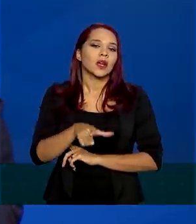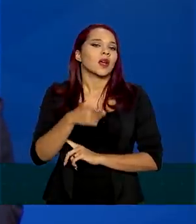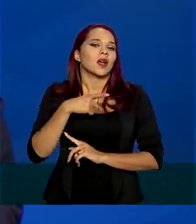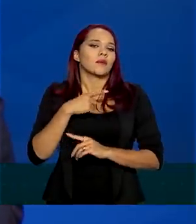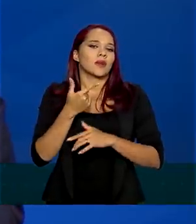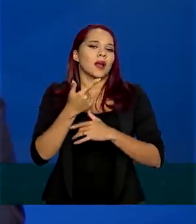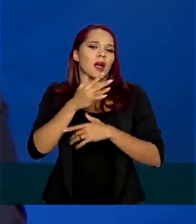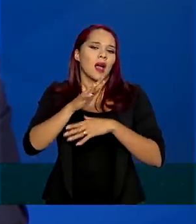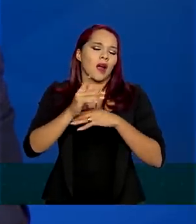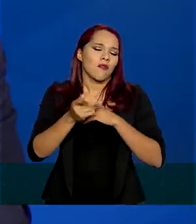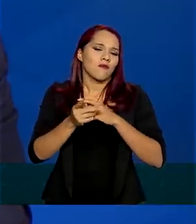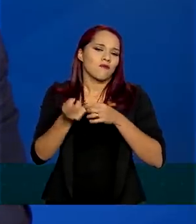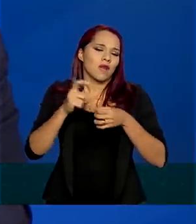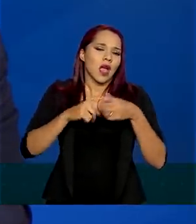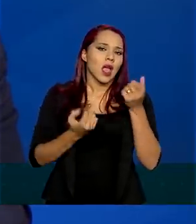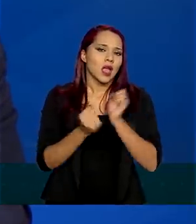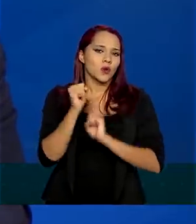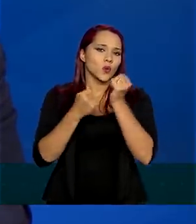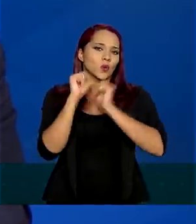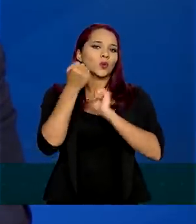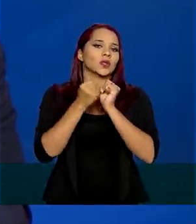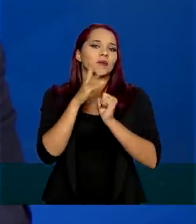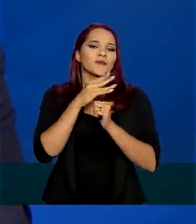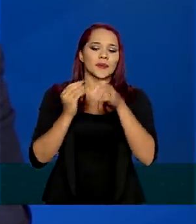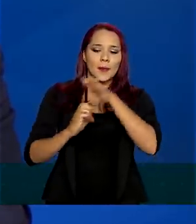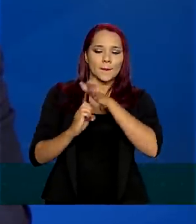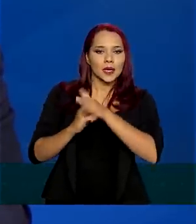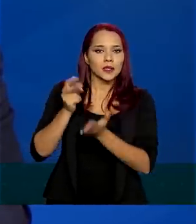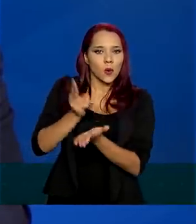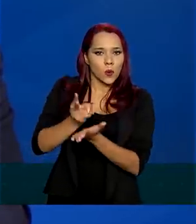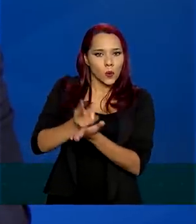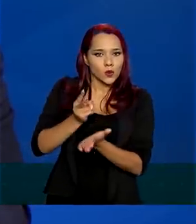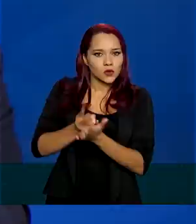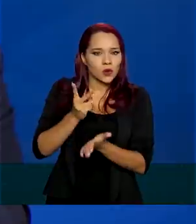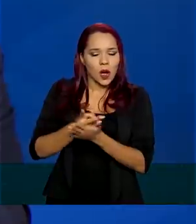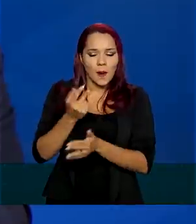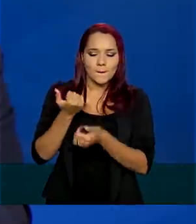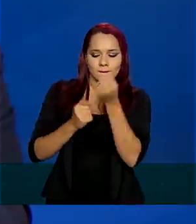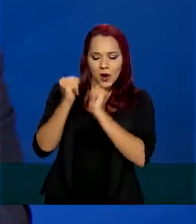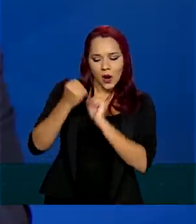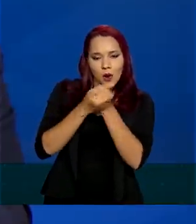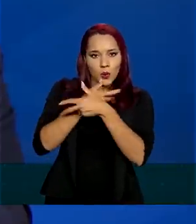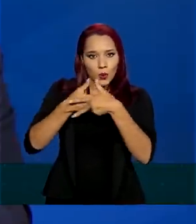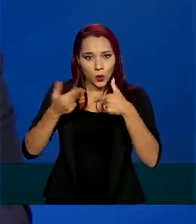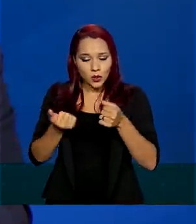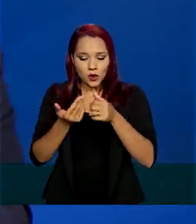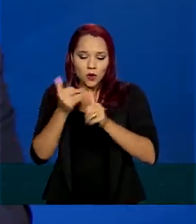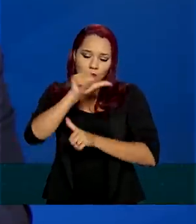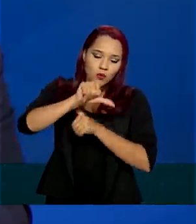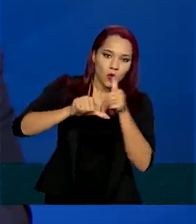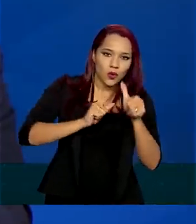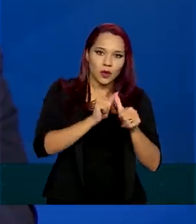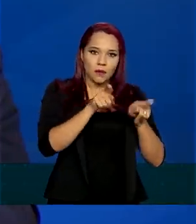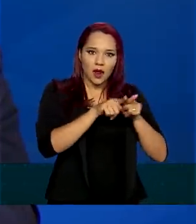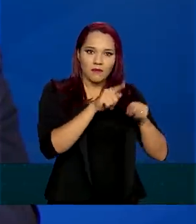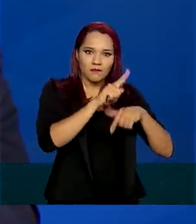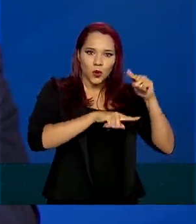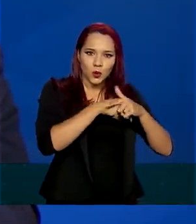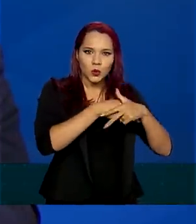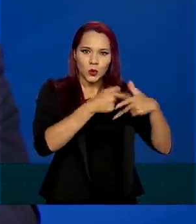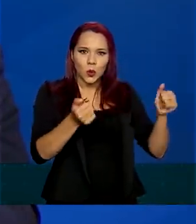industrial, então, as empresas para terem as suas linhas de produção reconvertidas, vamos dizer, para produzir